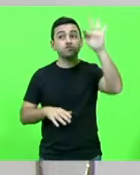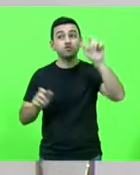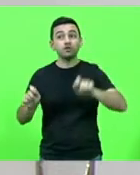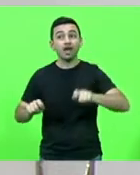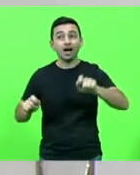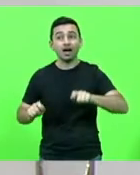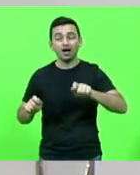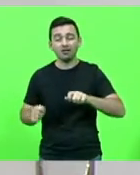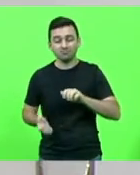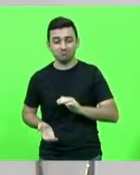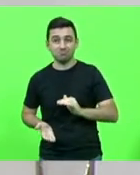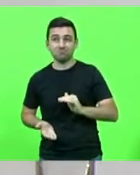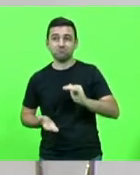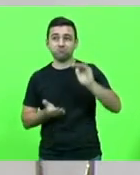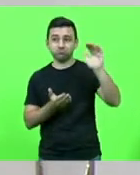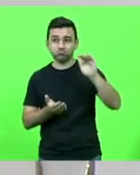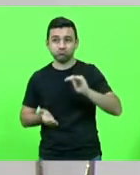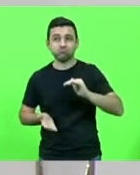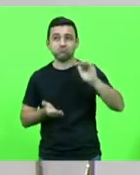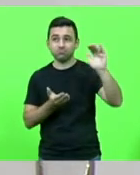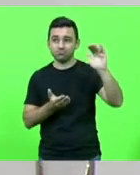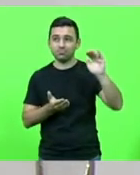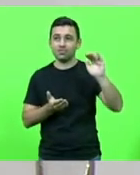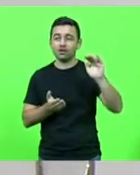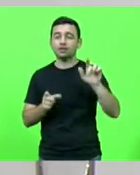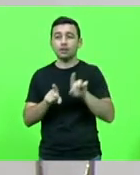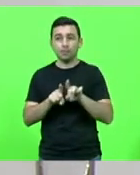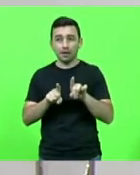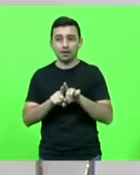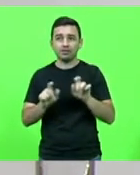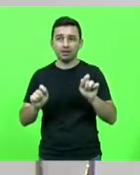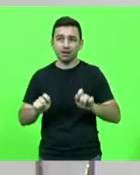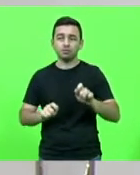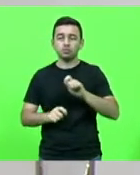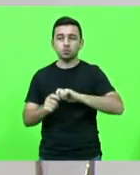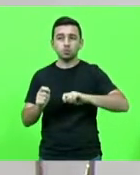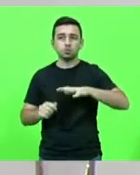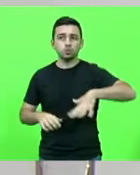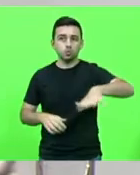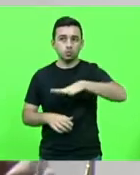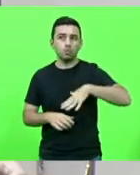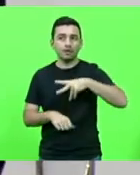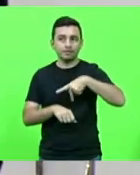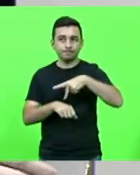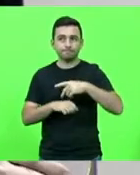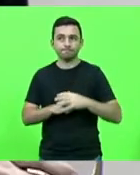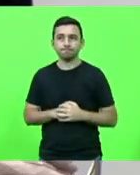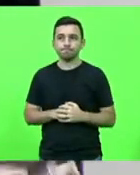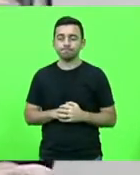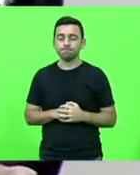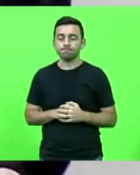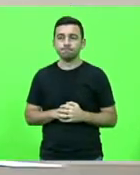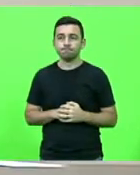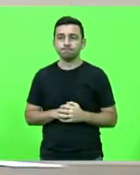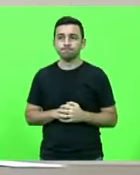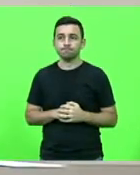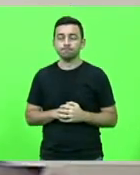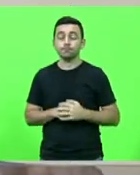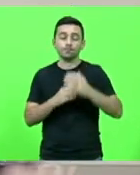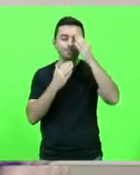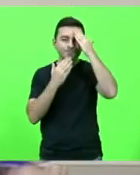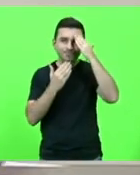local estadual nacional e ainda exportar para outros países obrigado senhor presidente obrigado